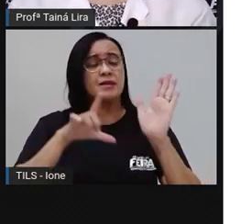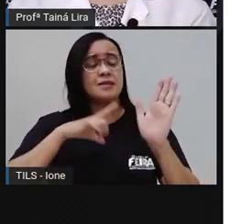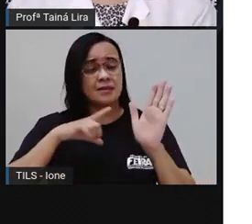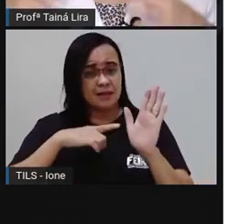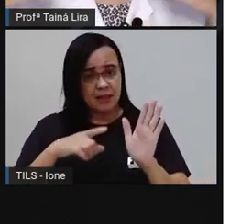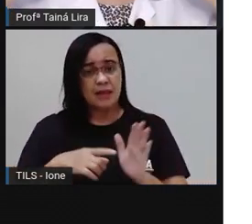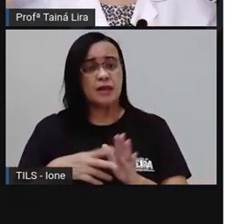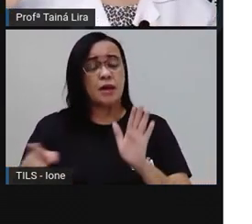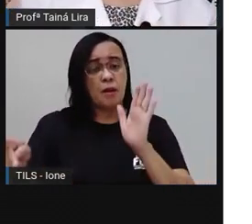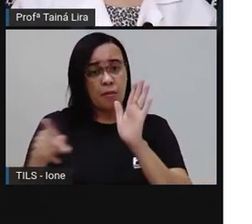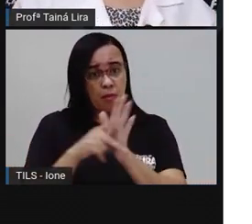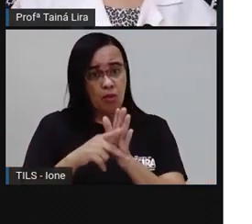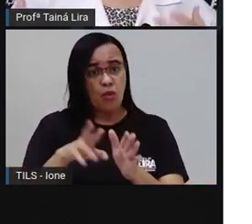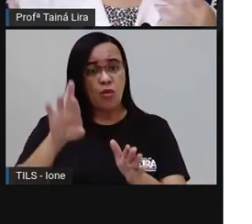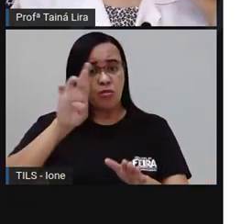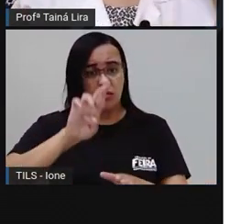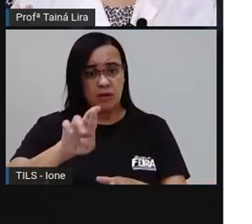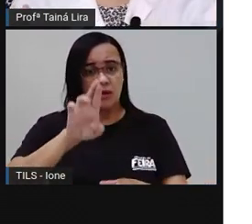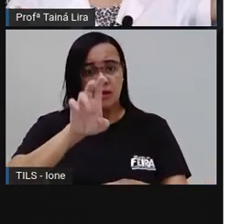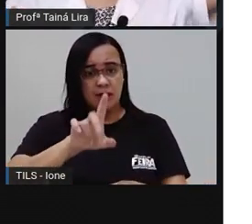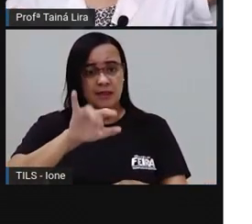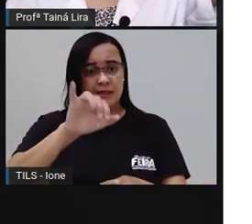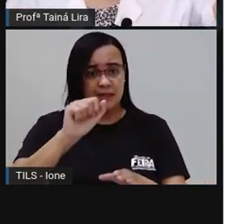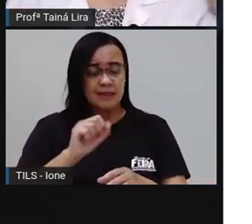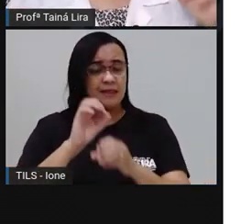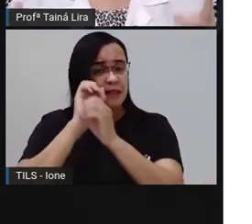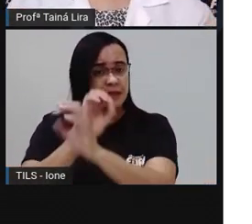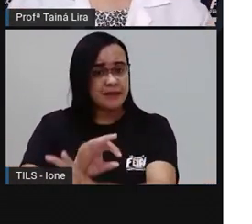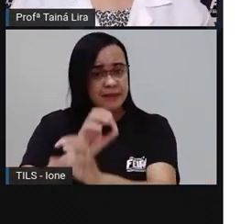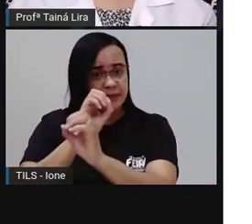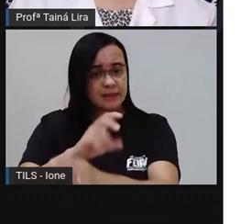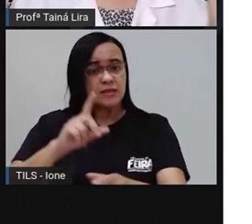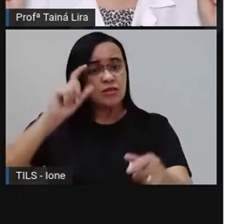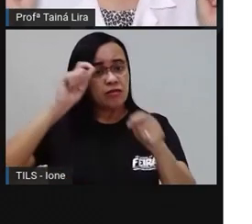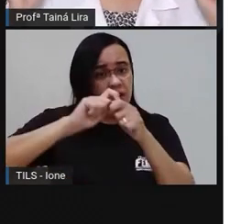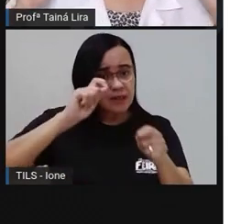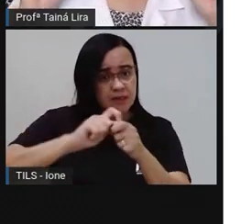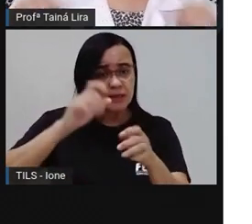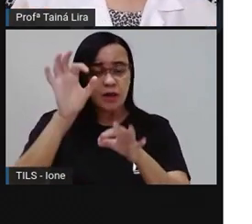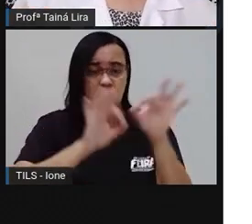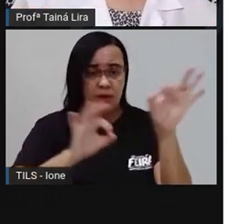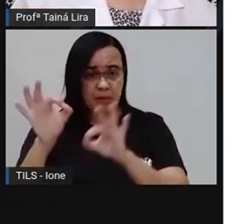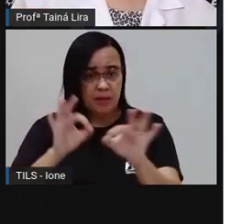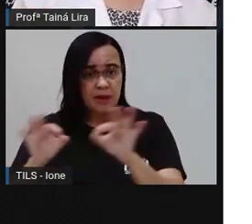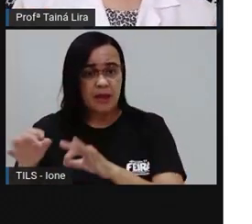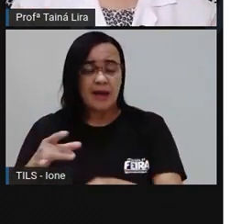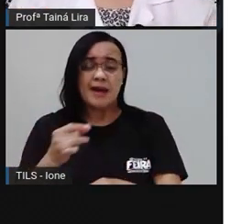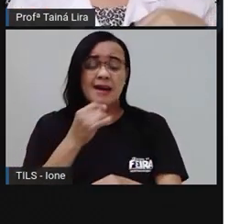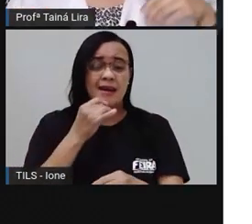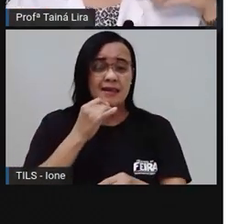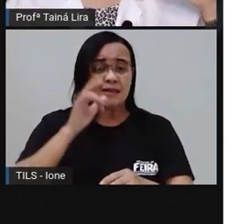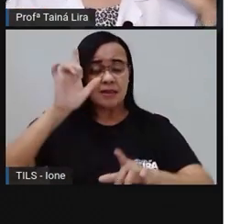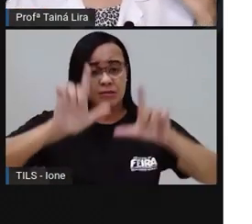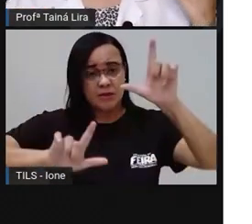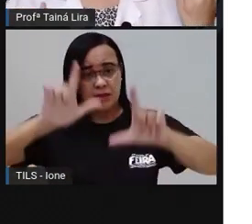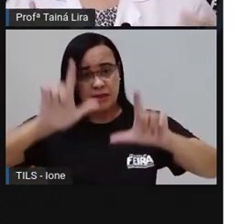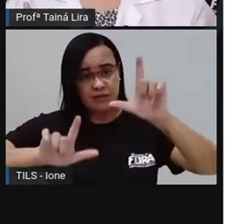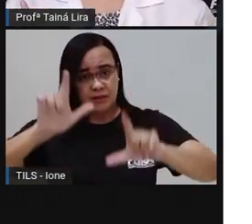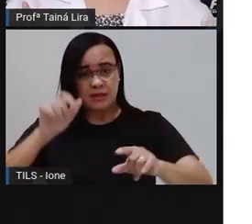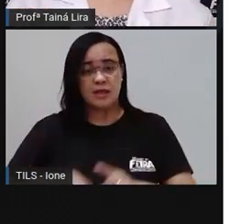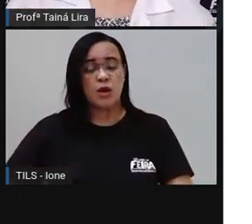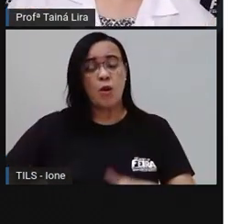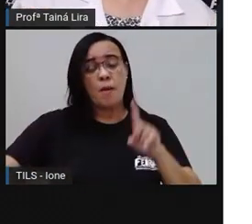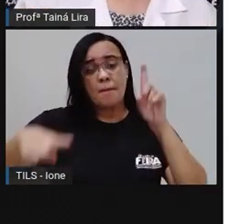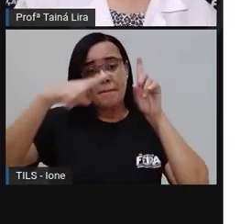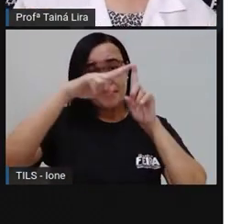Que são programas que mostram, ensinam a fazer receitas. Um exemplo aí é o Mais Você, né? Que é apresentado por Ana